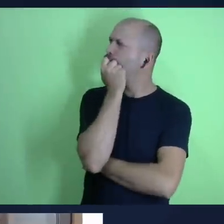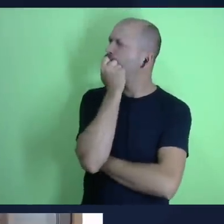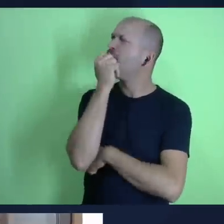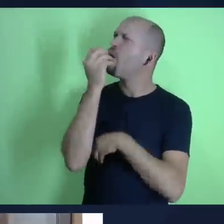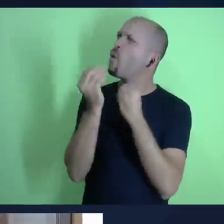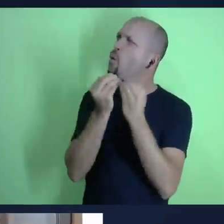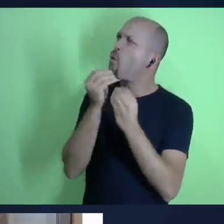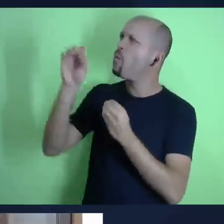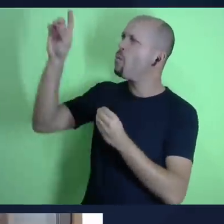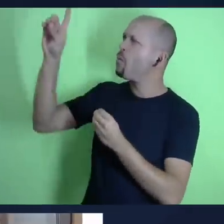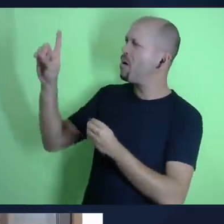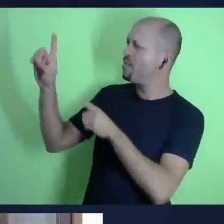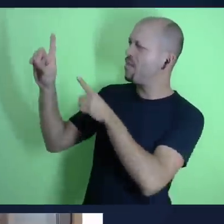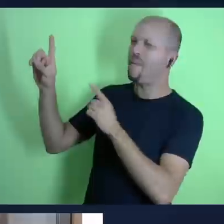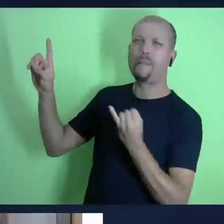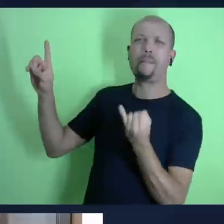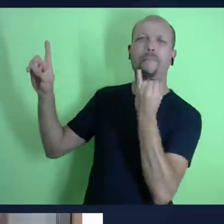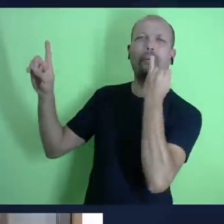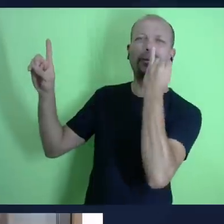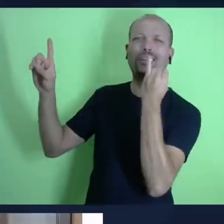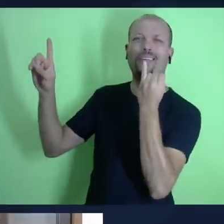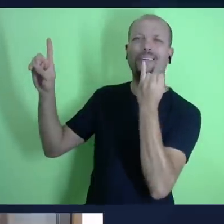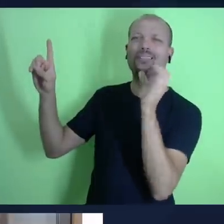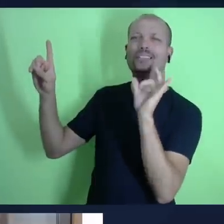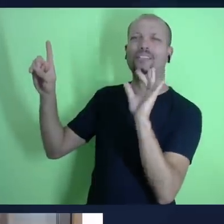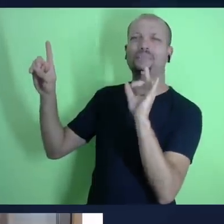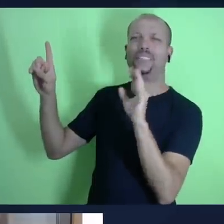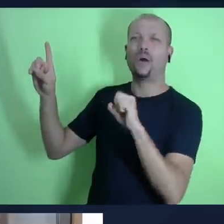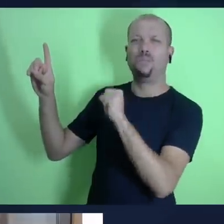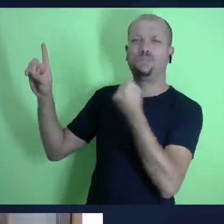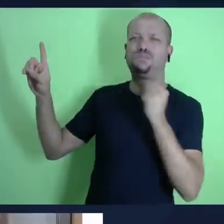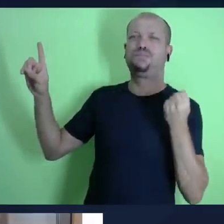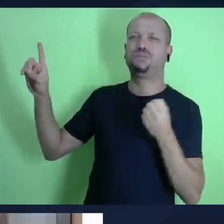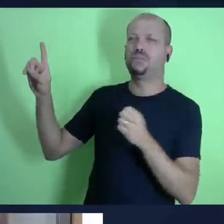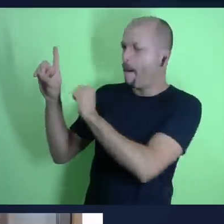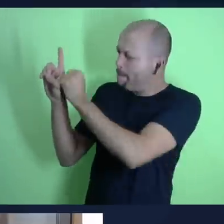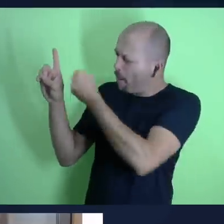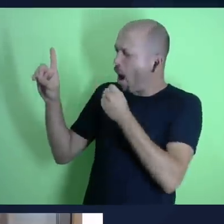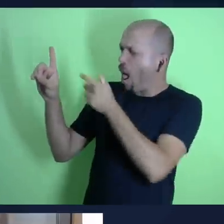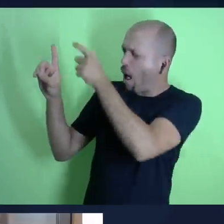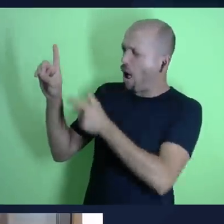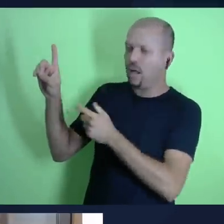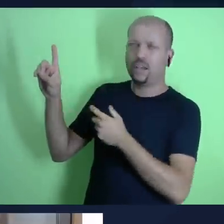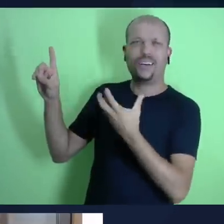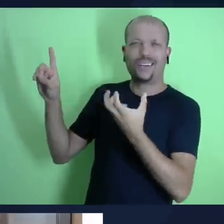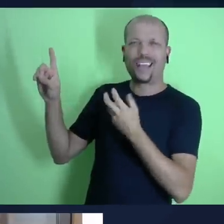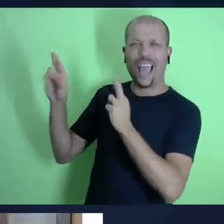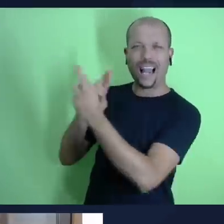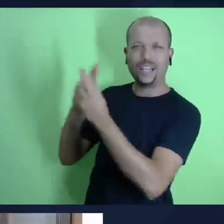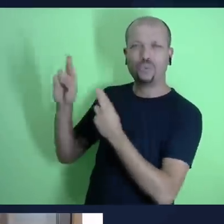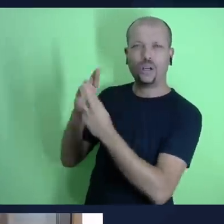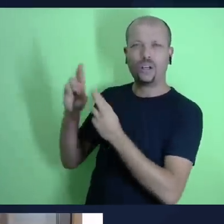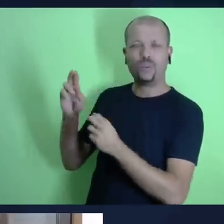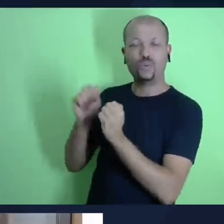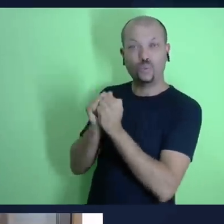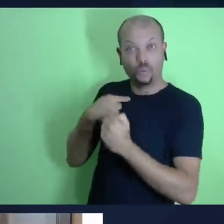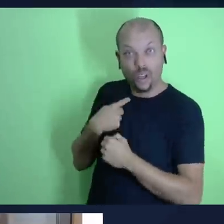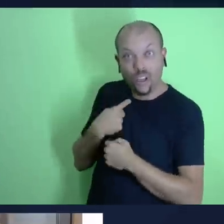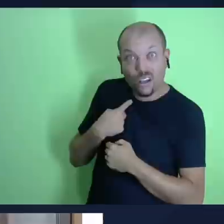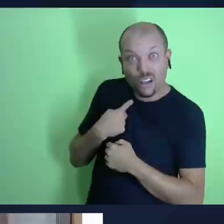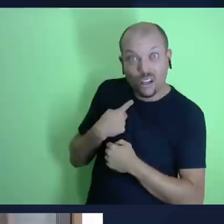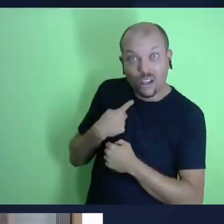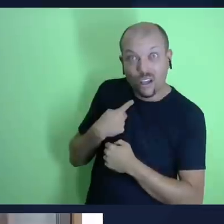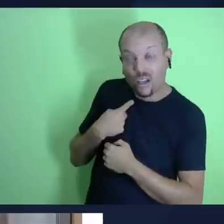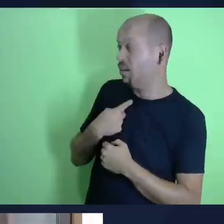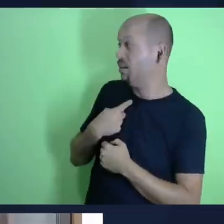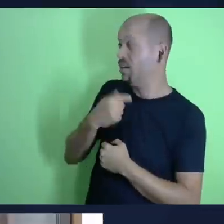humano super pecador falho limitado é eu não tenho nada pra oferecer pra